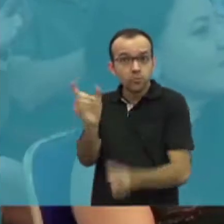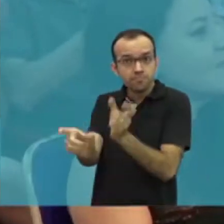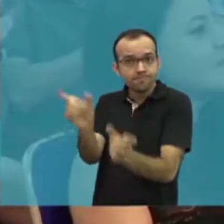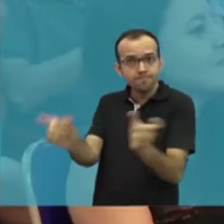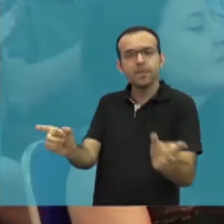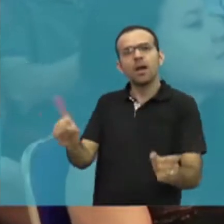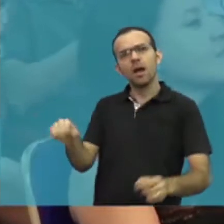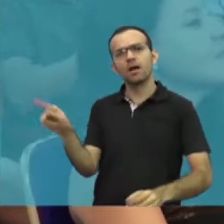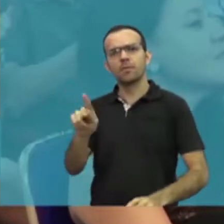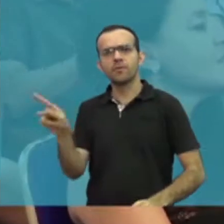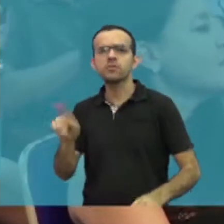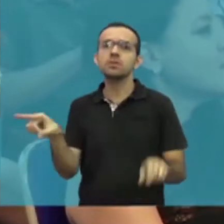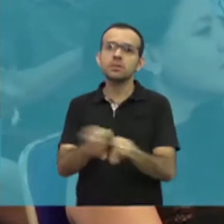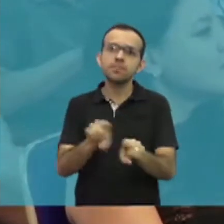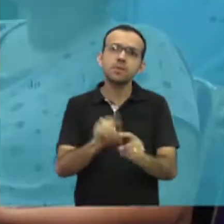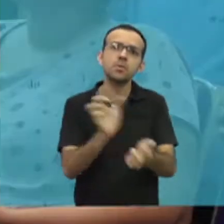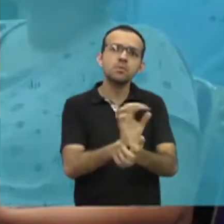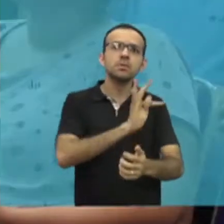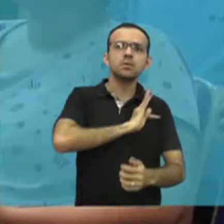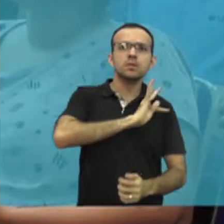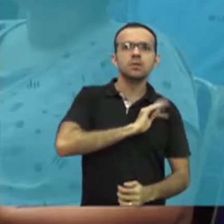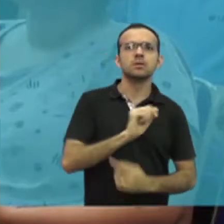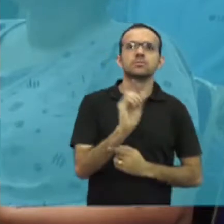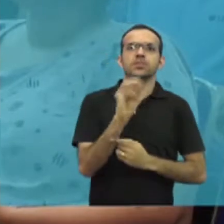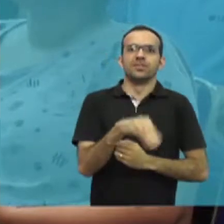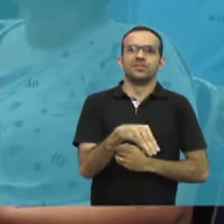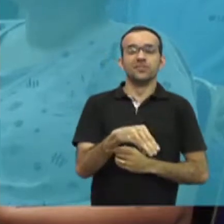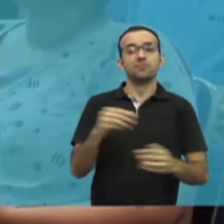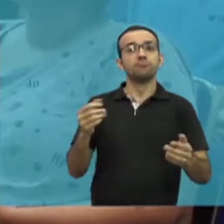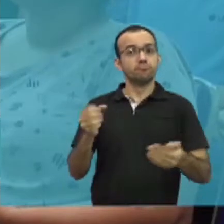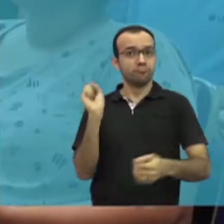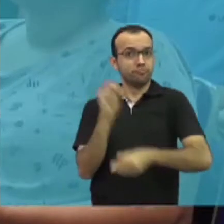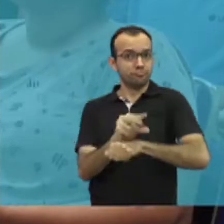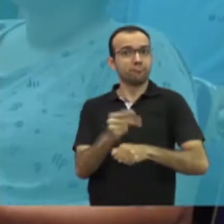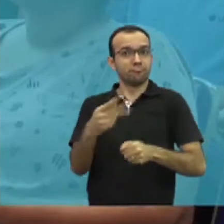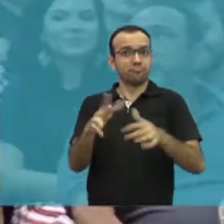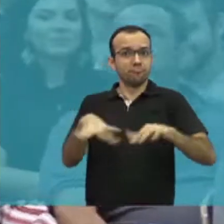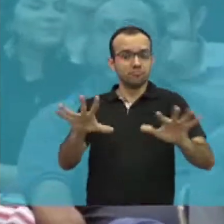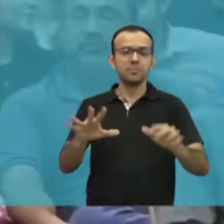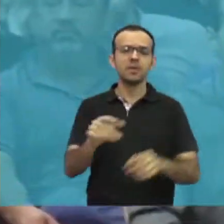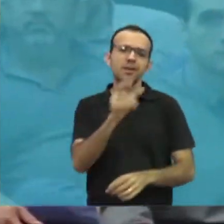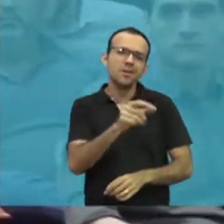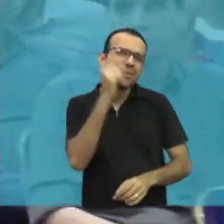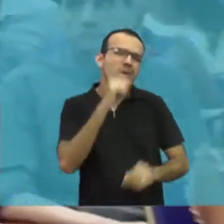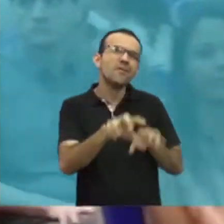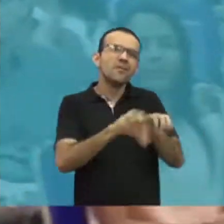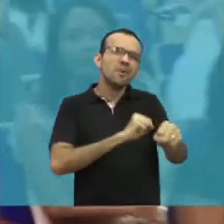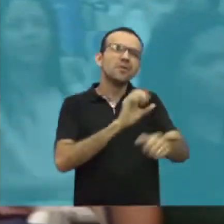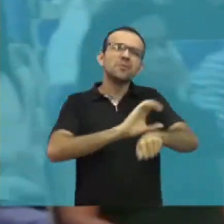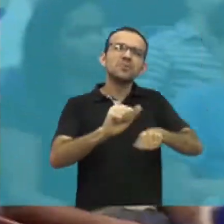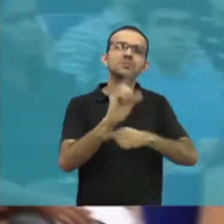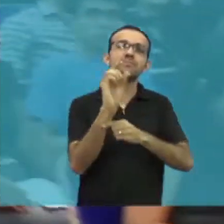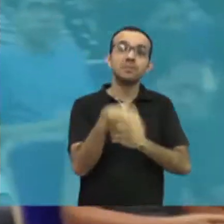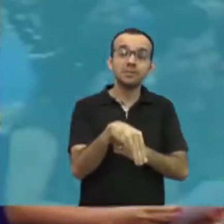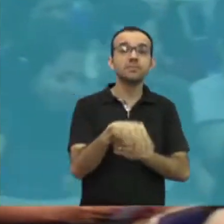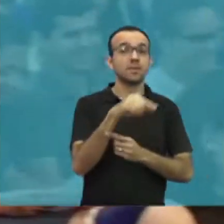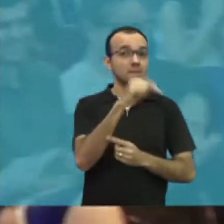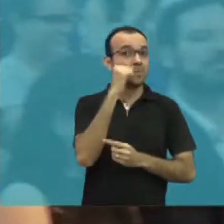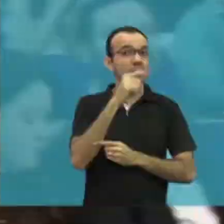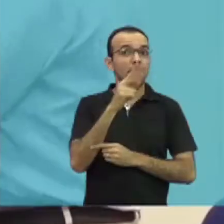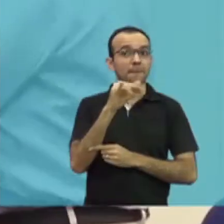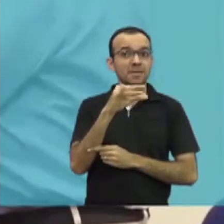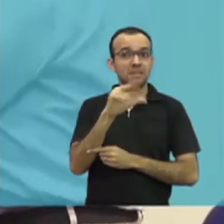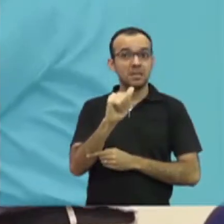novos funcionários são professores e servidores técnico-administrativos. Formada em administração de empresas, a